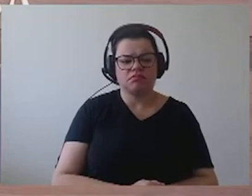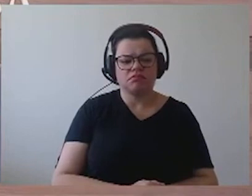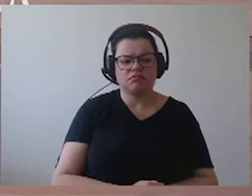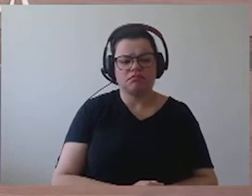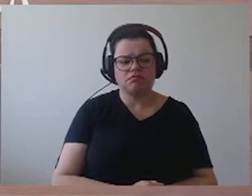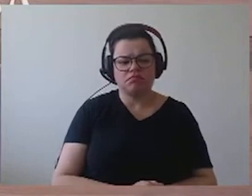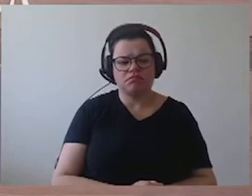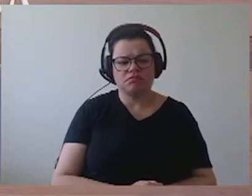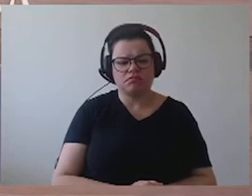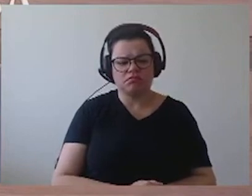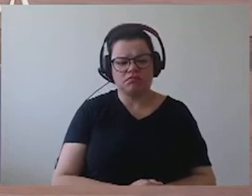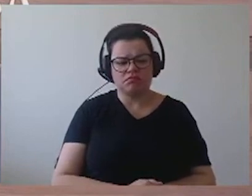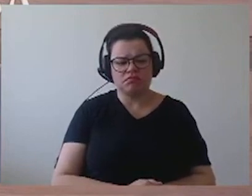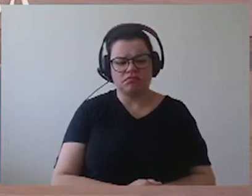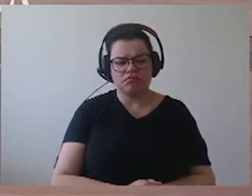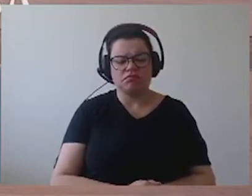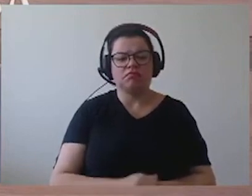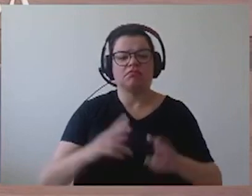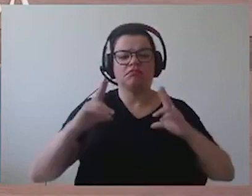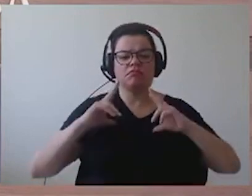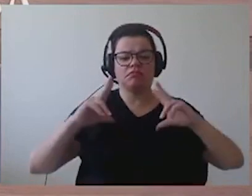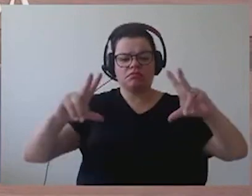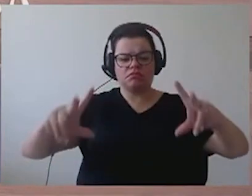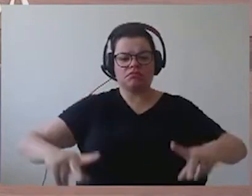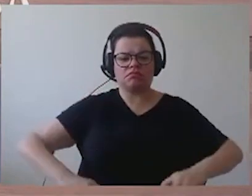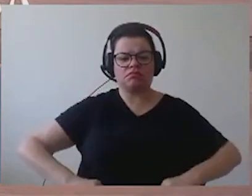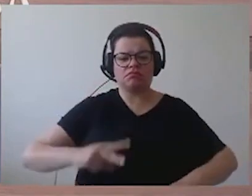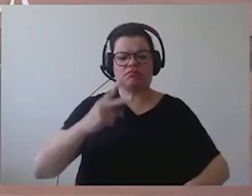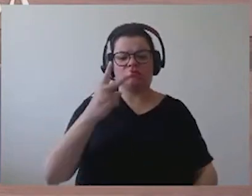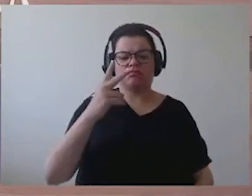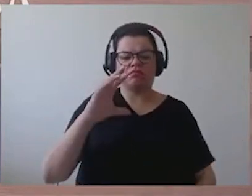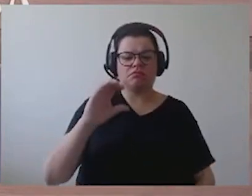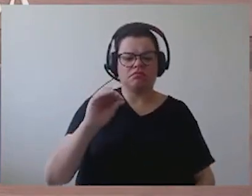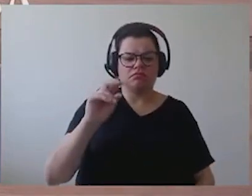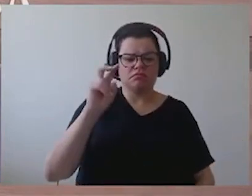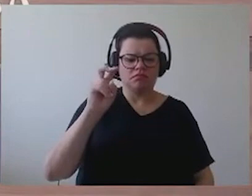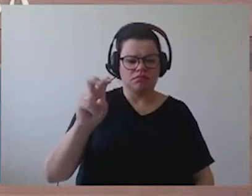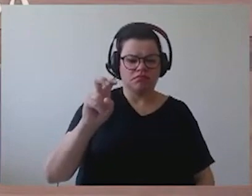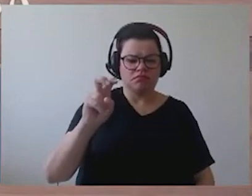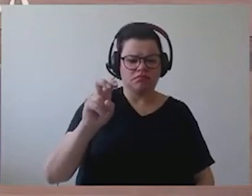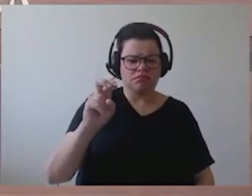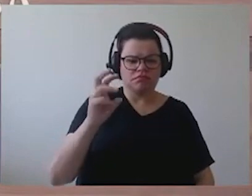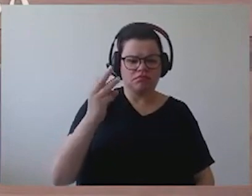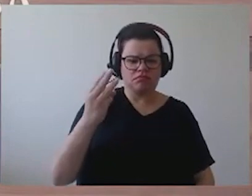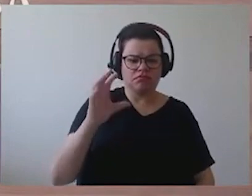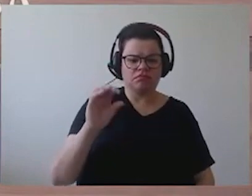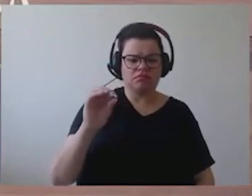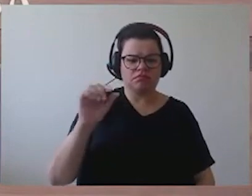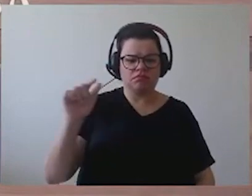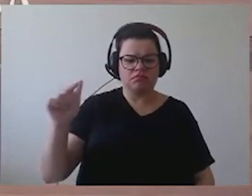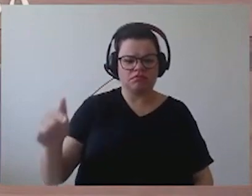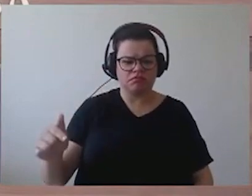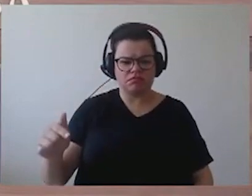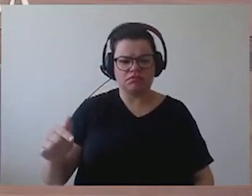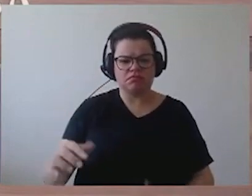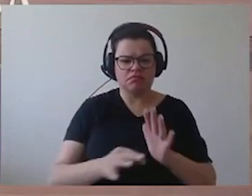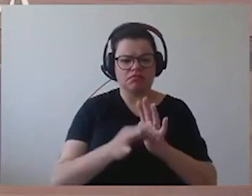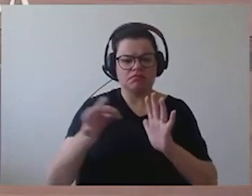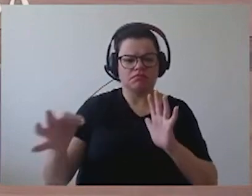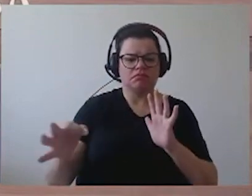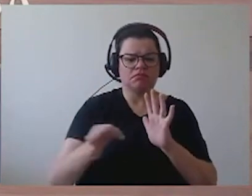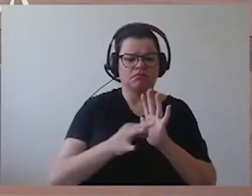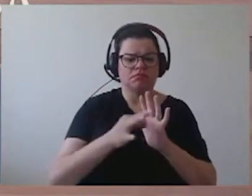Ângelo Vaione, 205, 357, 2023, em camisa ao Poder Executivo, a seguinte sugestão, reestabelecimento do